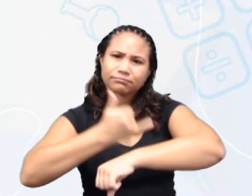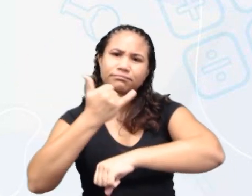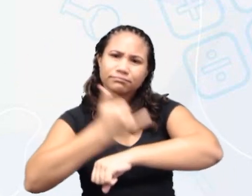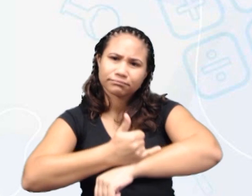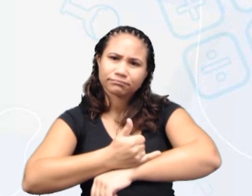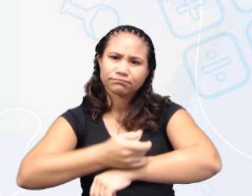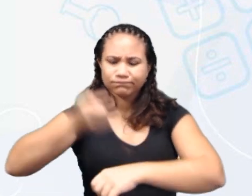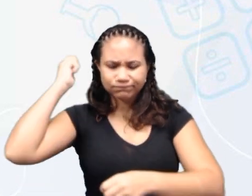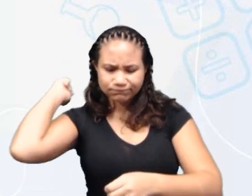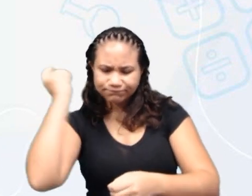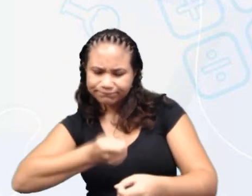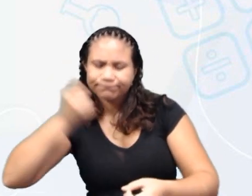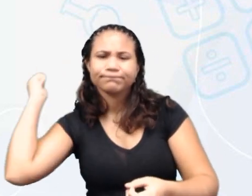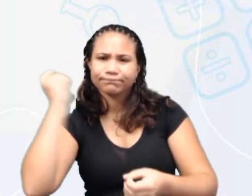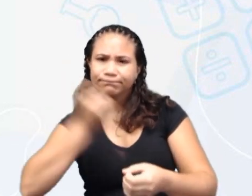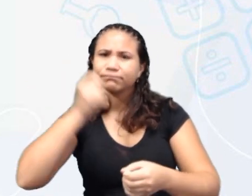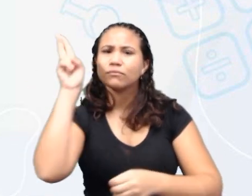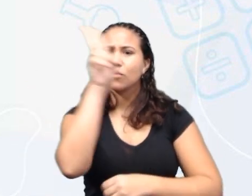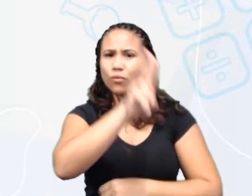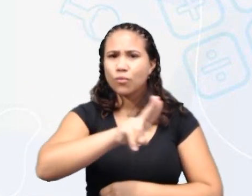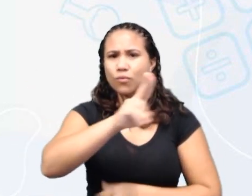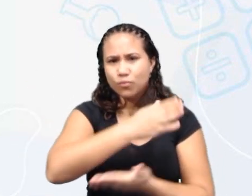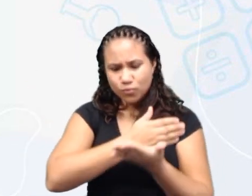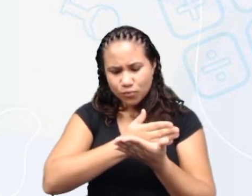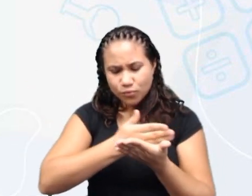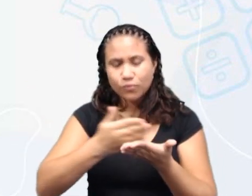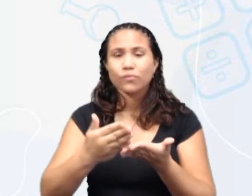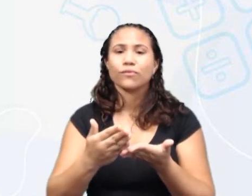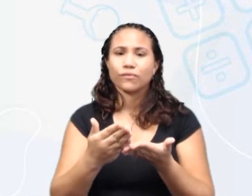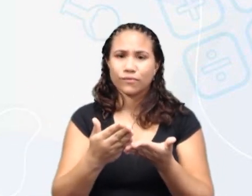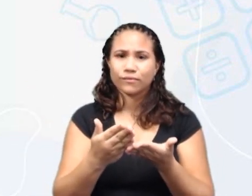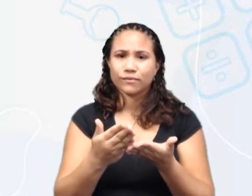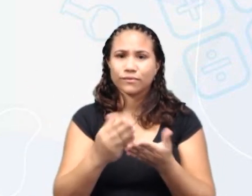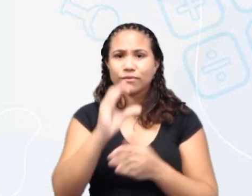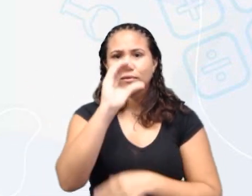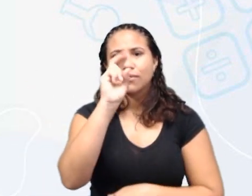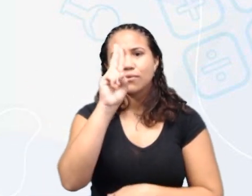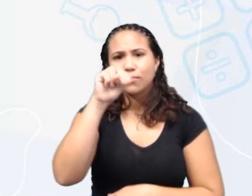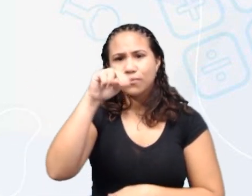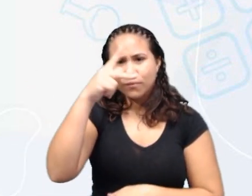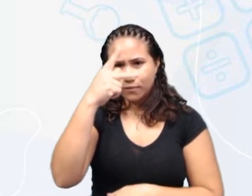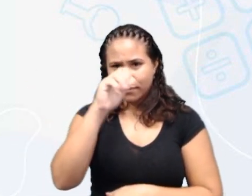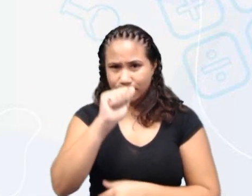que utilizam o princípio da cunha.